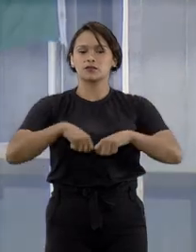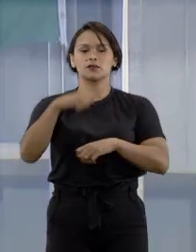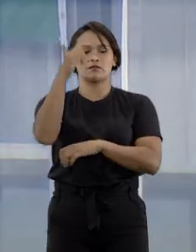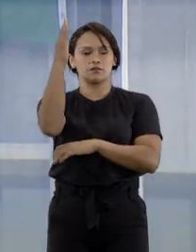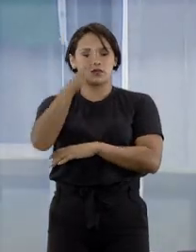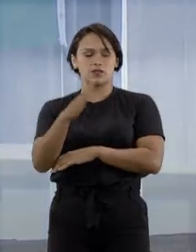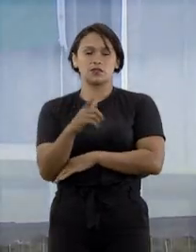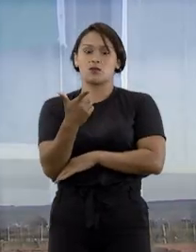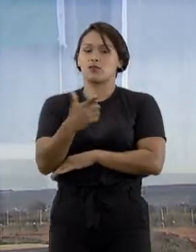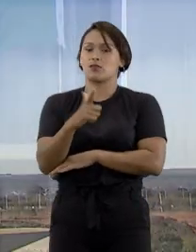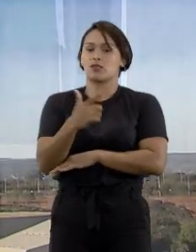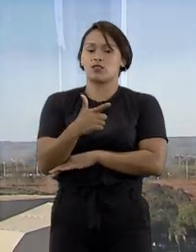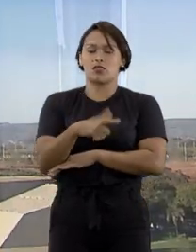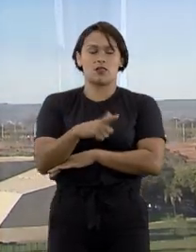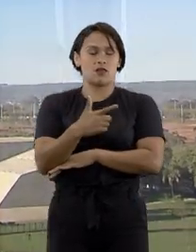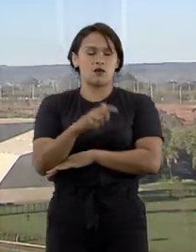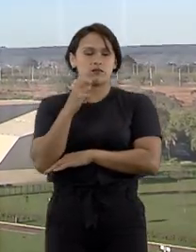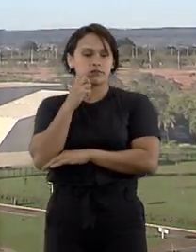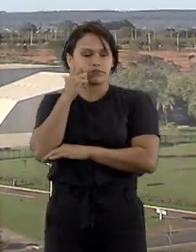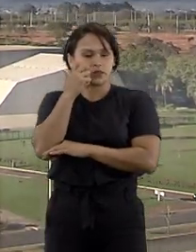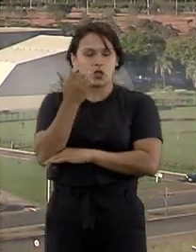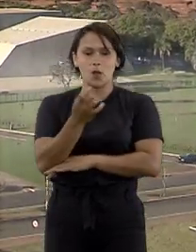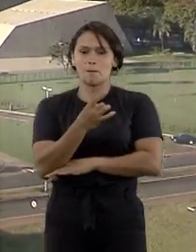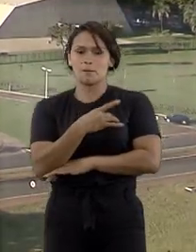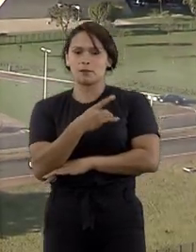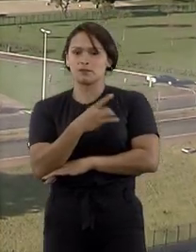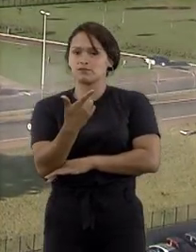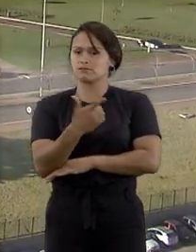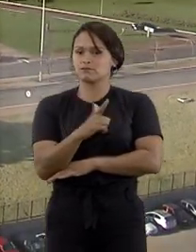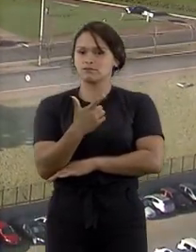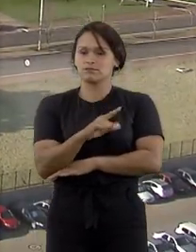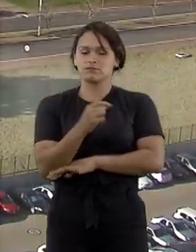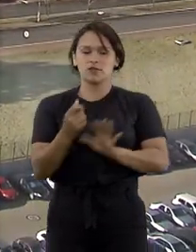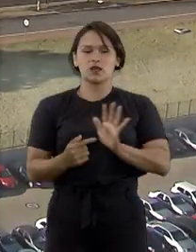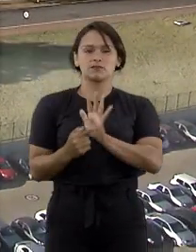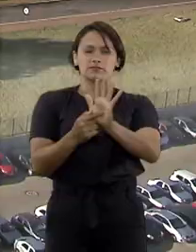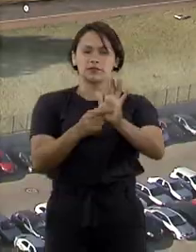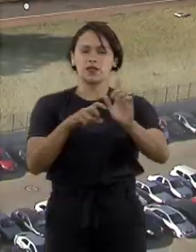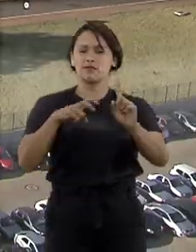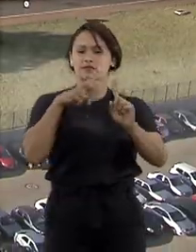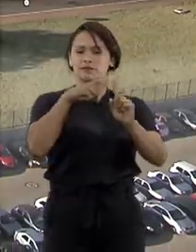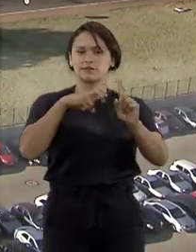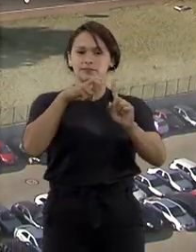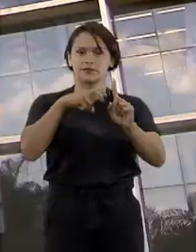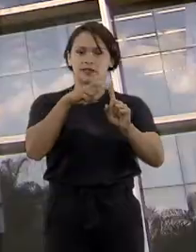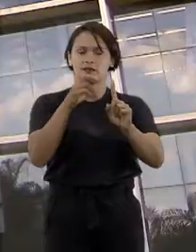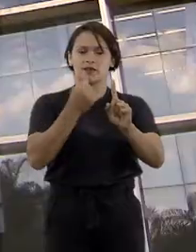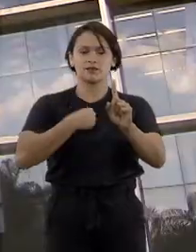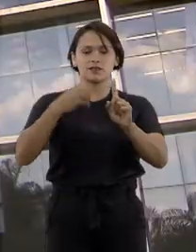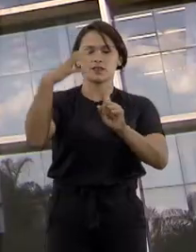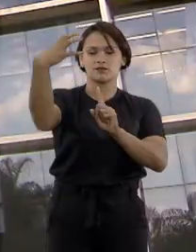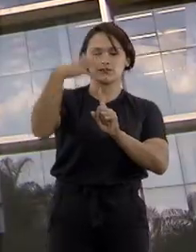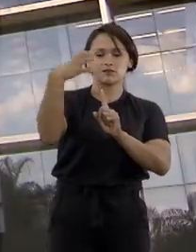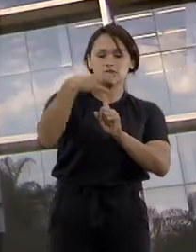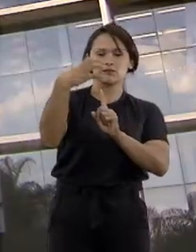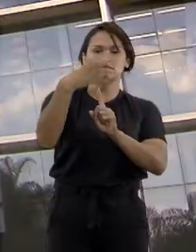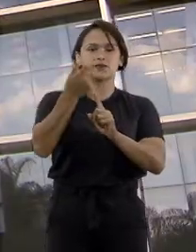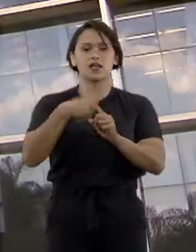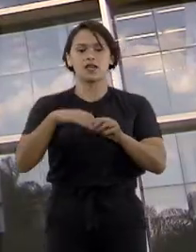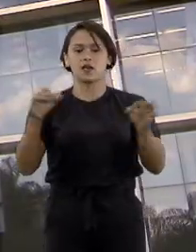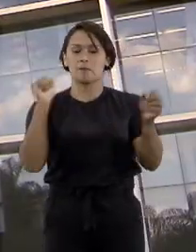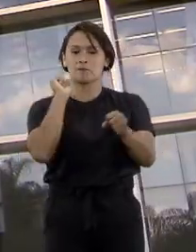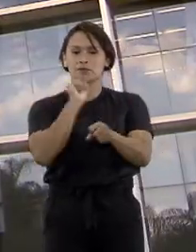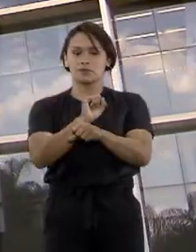brasileiro não se curvam nem se intimidam diante de ataques que pretendem